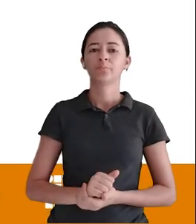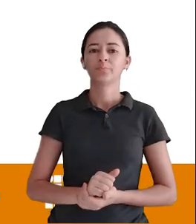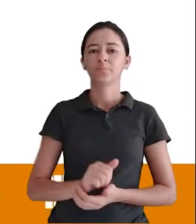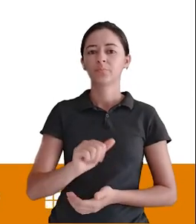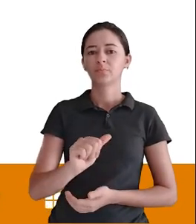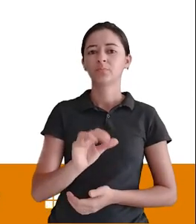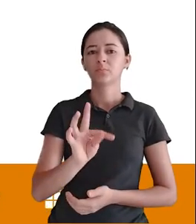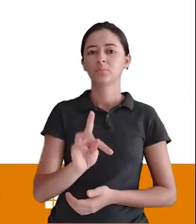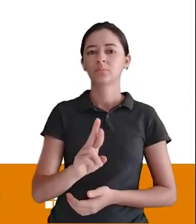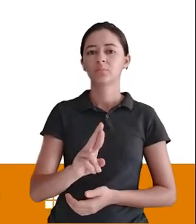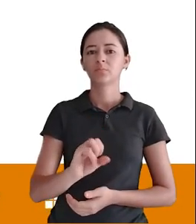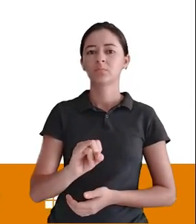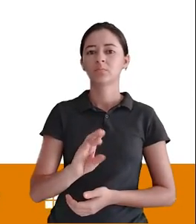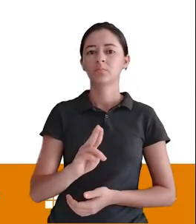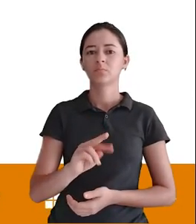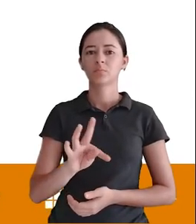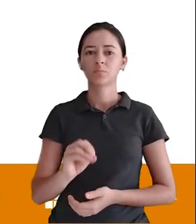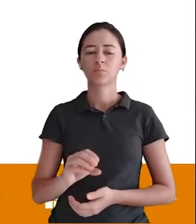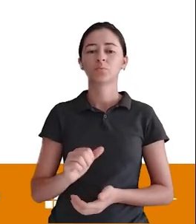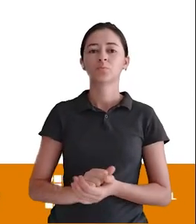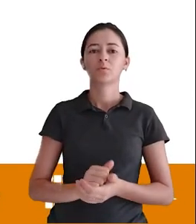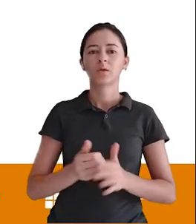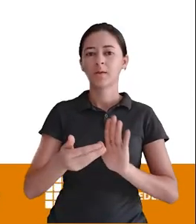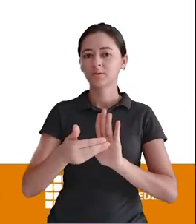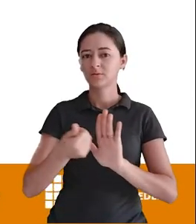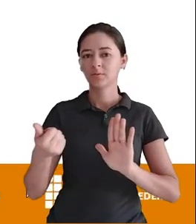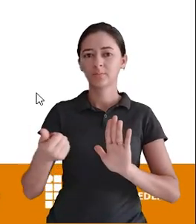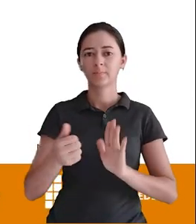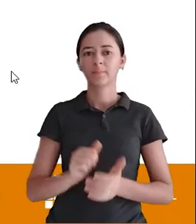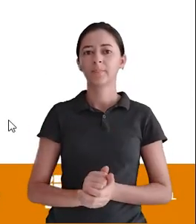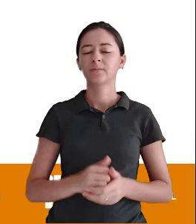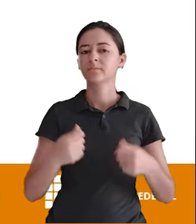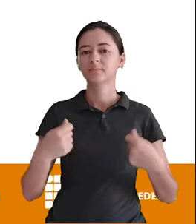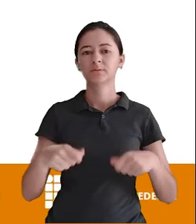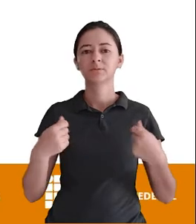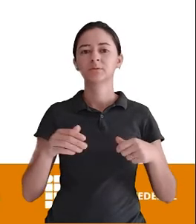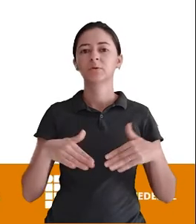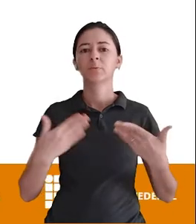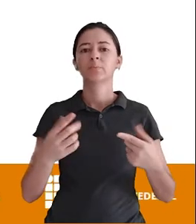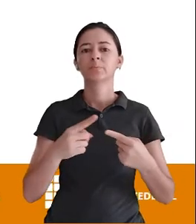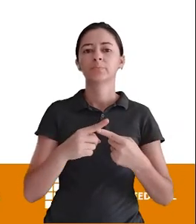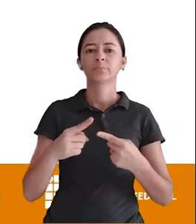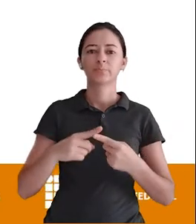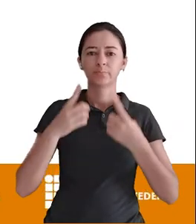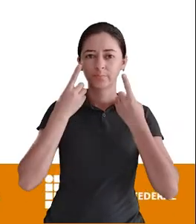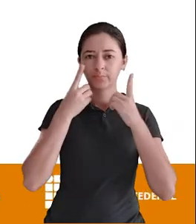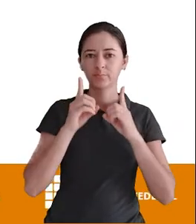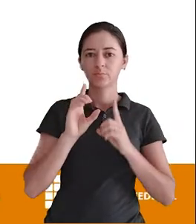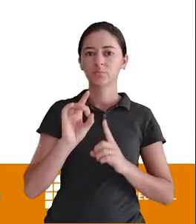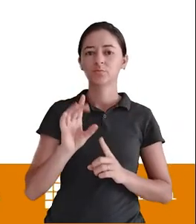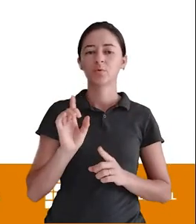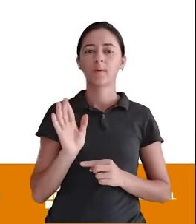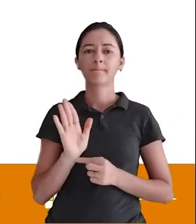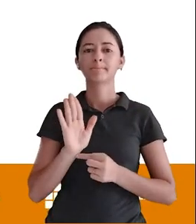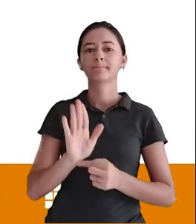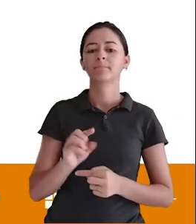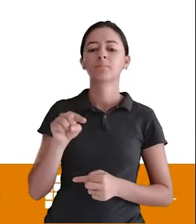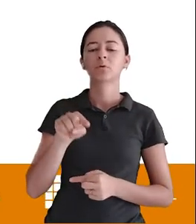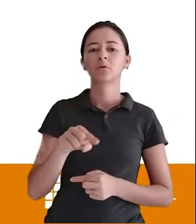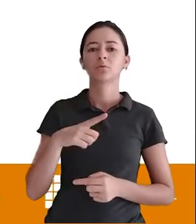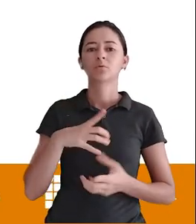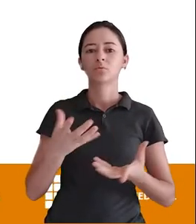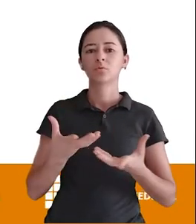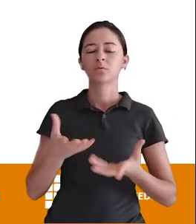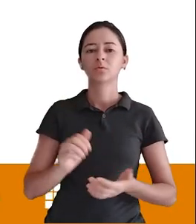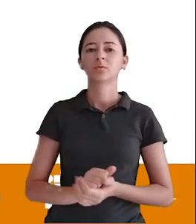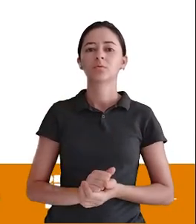você Vai lá e apaga ele Então o drop É isso O drop não precisa dizer Qual é o tipo de dado O drop só aponta Apaga o atributo